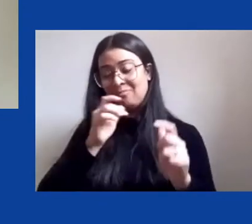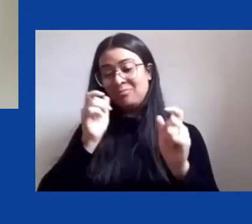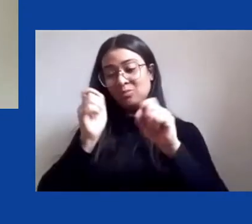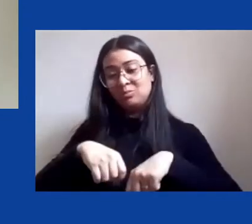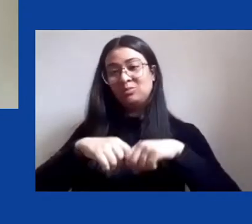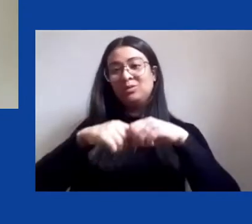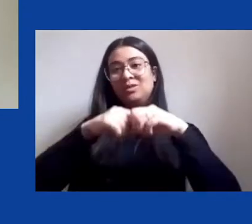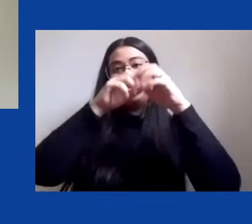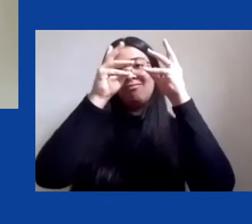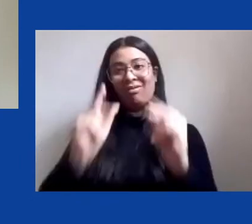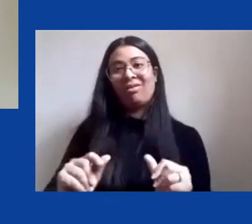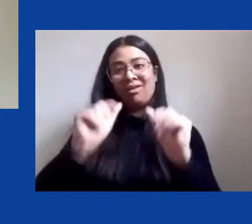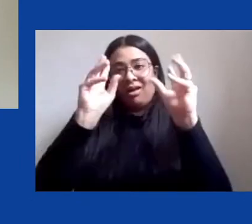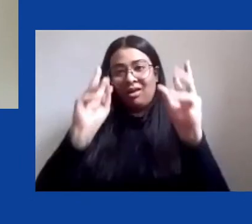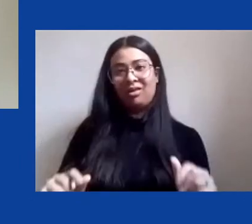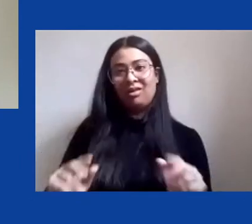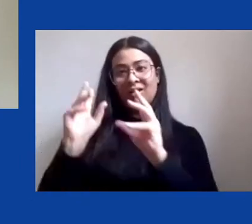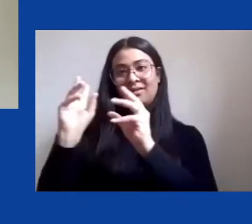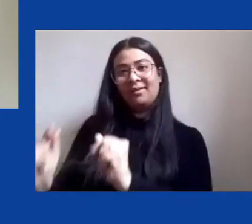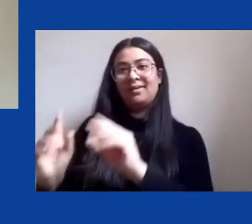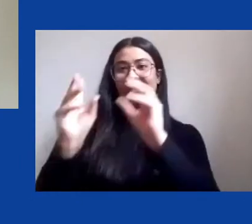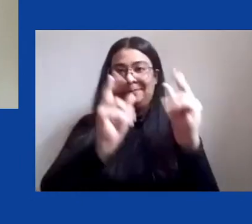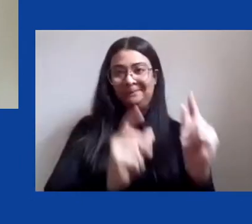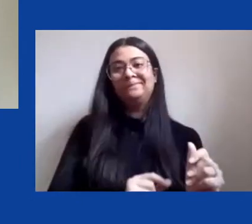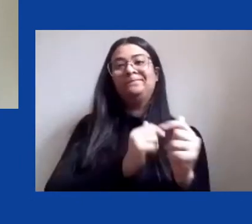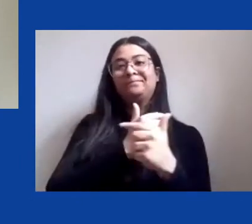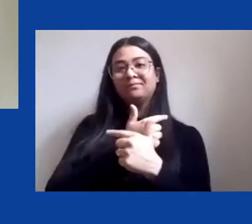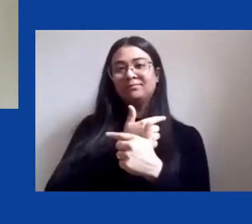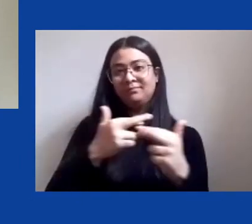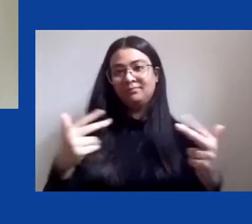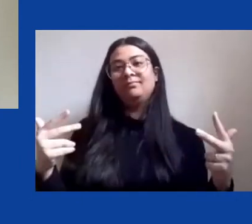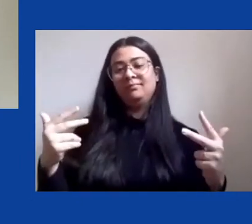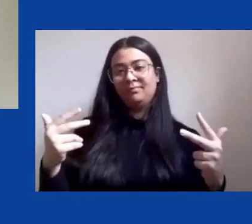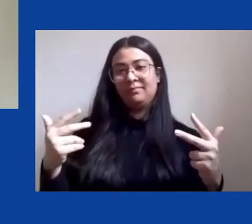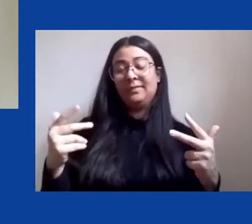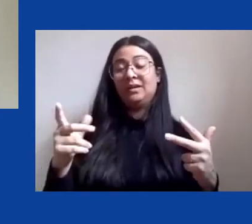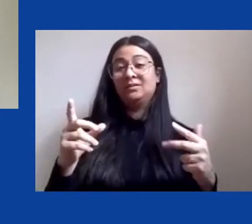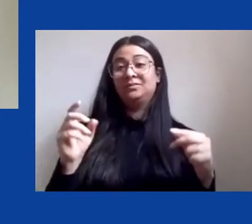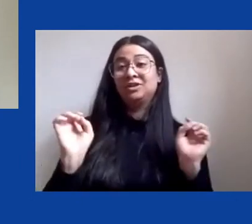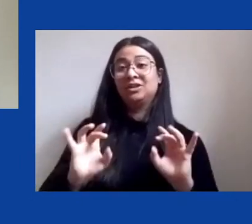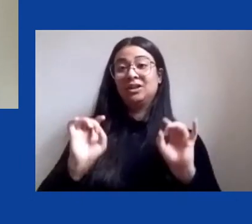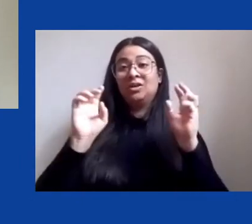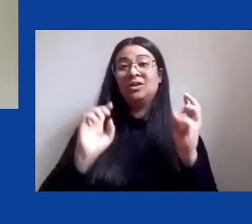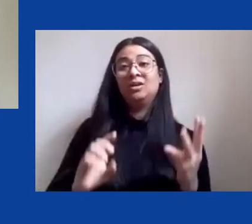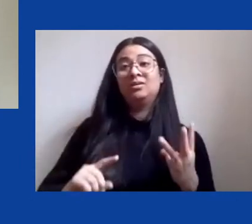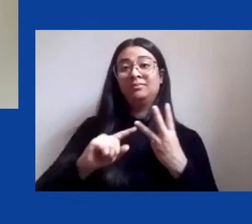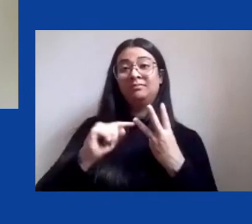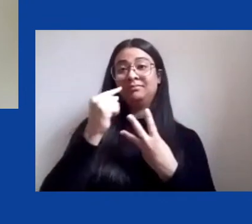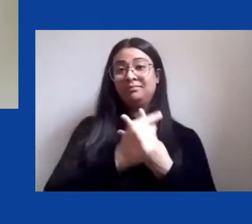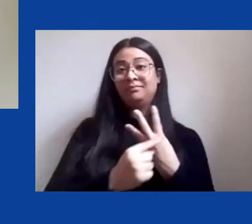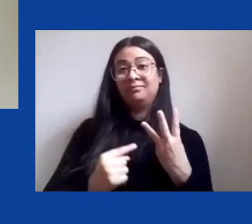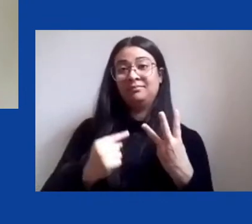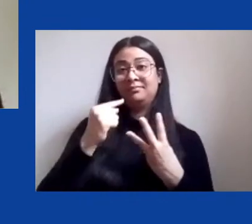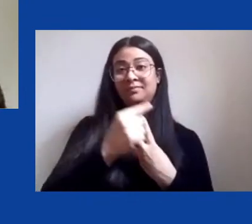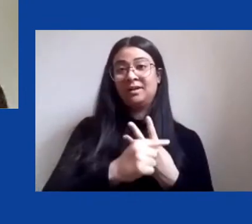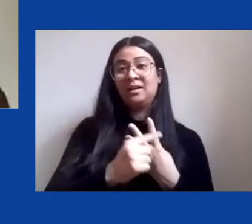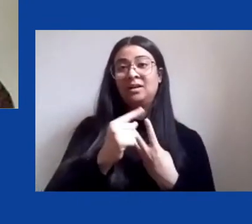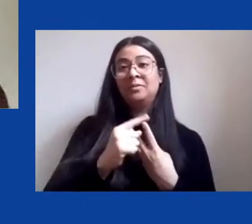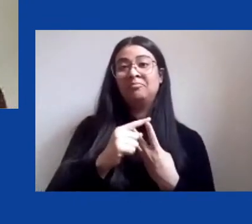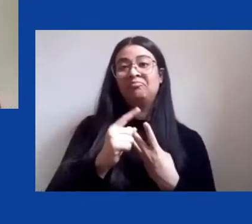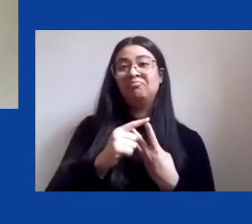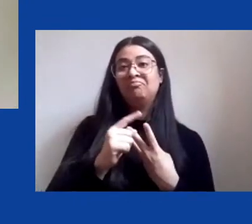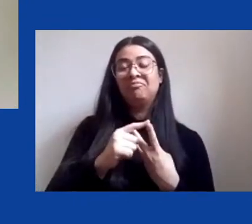últimos dois anos. Eu destaco três dimensões que me parecem importantes. A primeira é a eliminação dos instrumentos de democracia